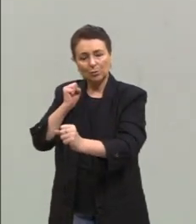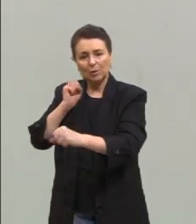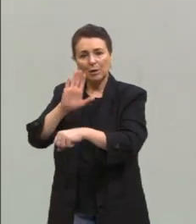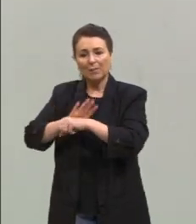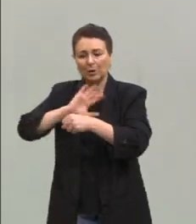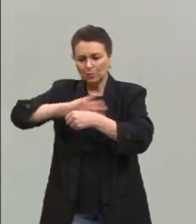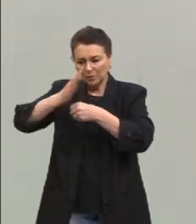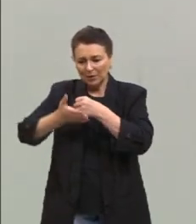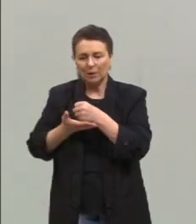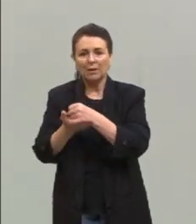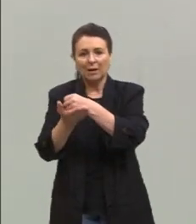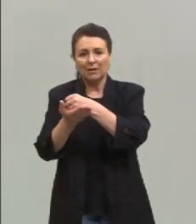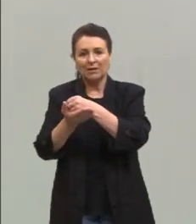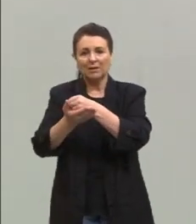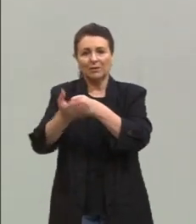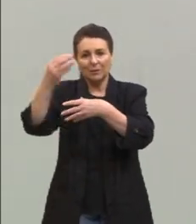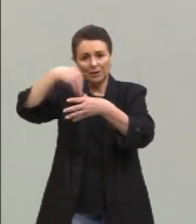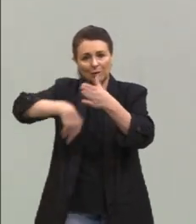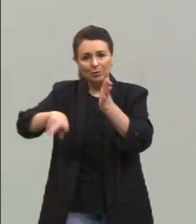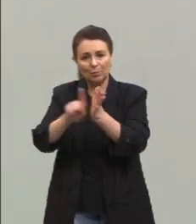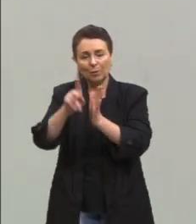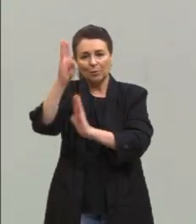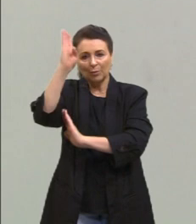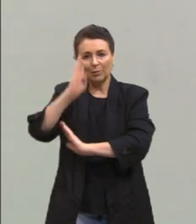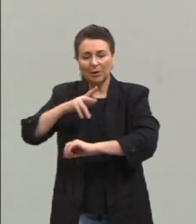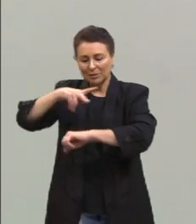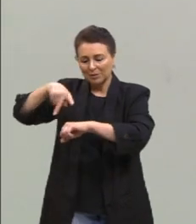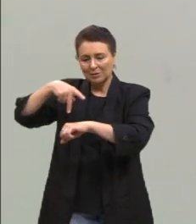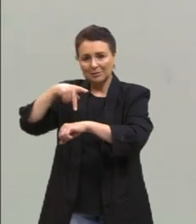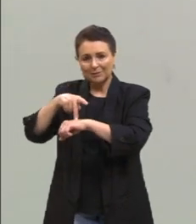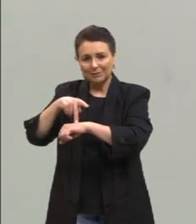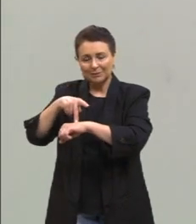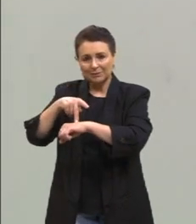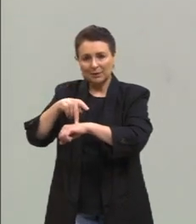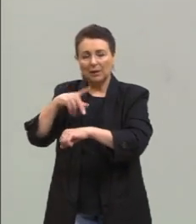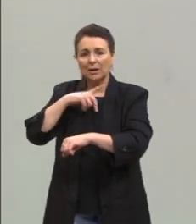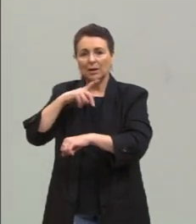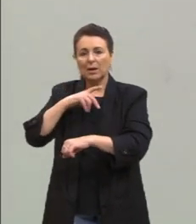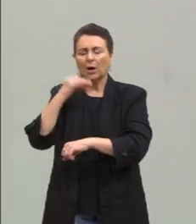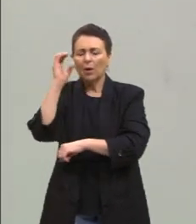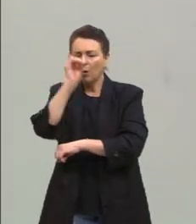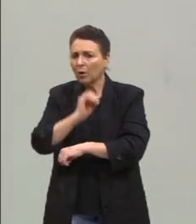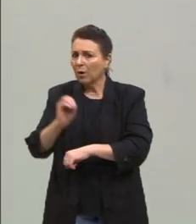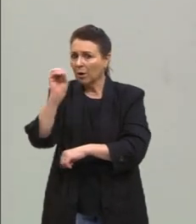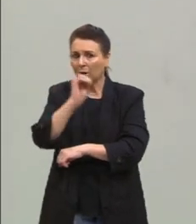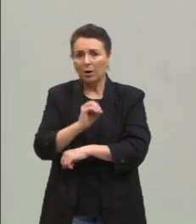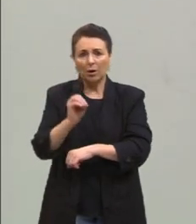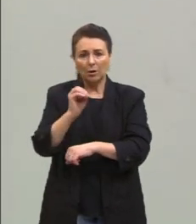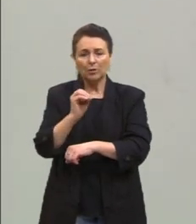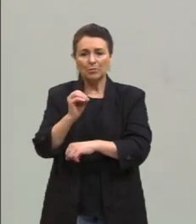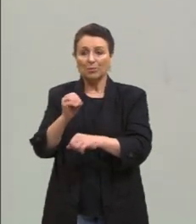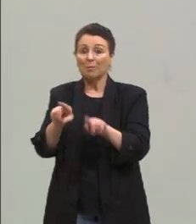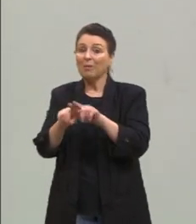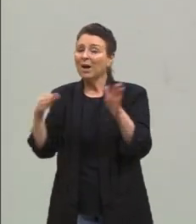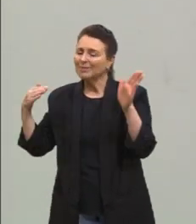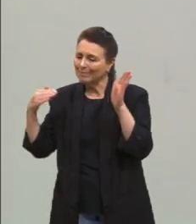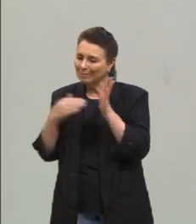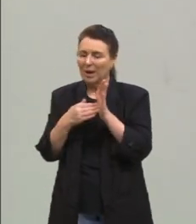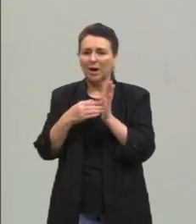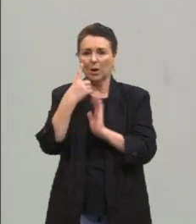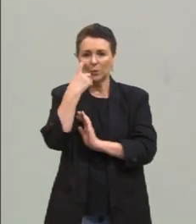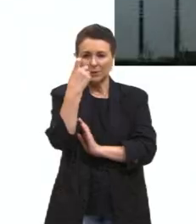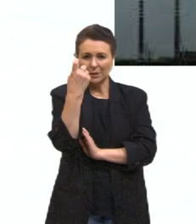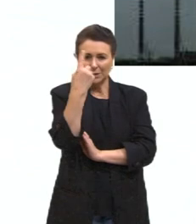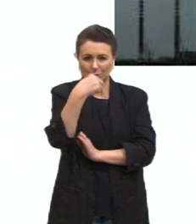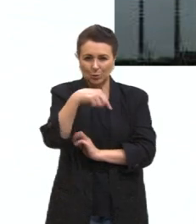sustentável. Então, isso aí, para os nossos interesses, seriam ótimos. Às vezes, gente barra aí nesses interesses internacionais.